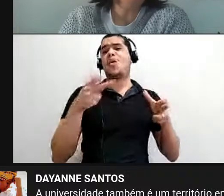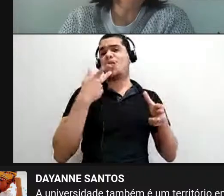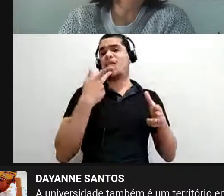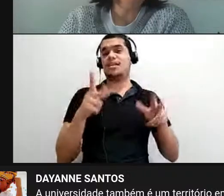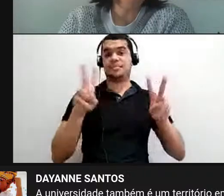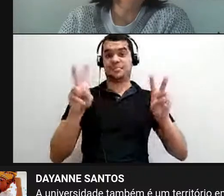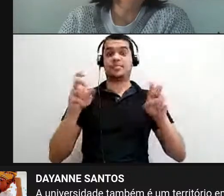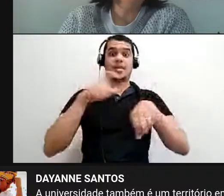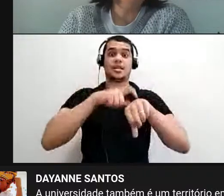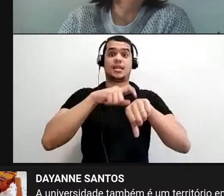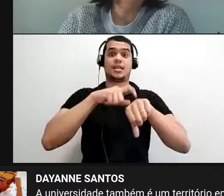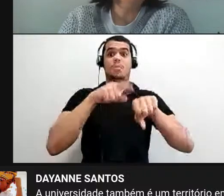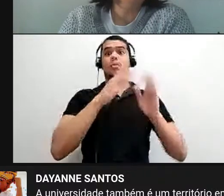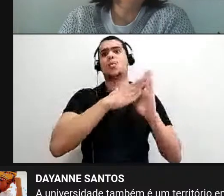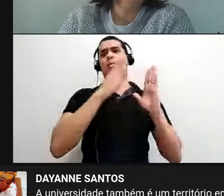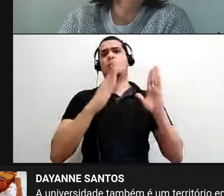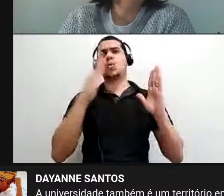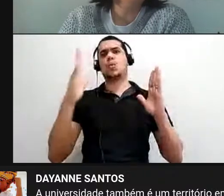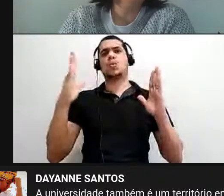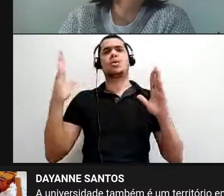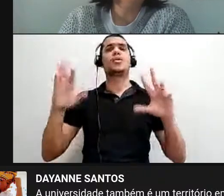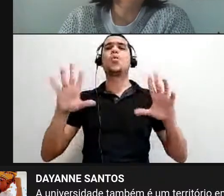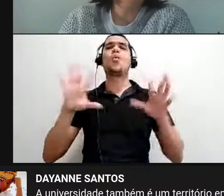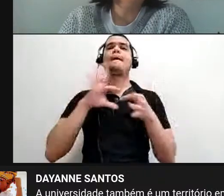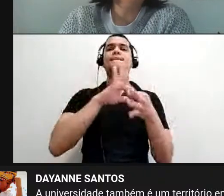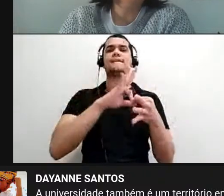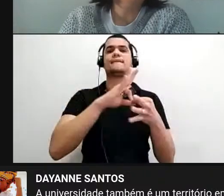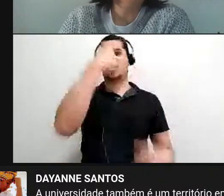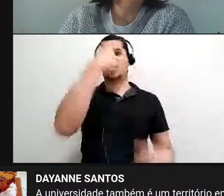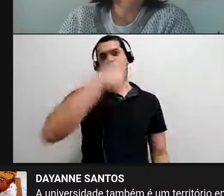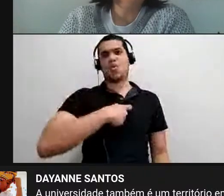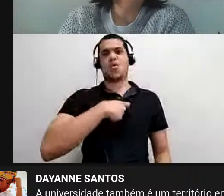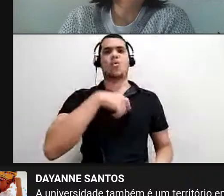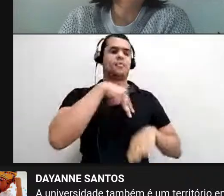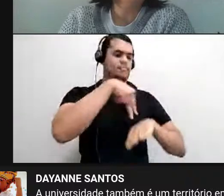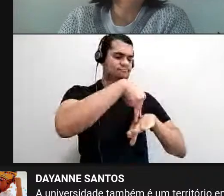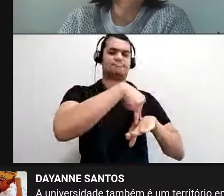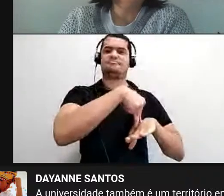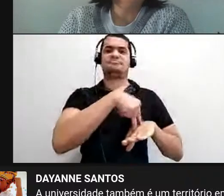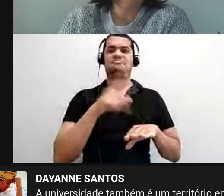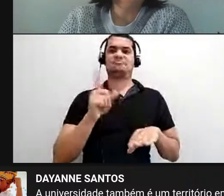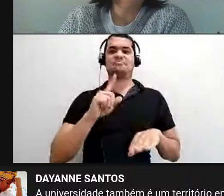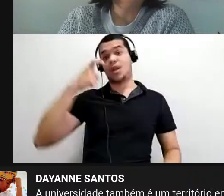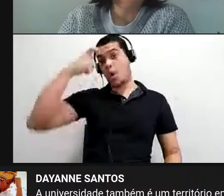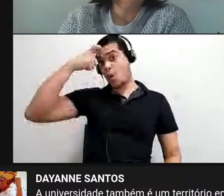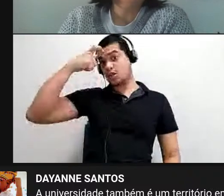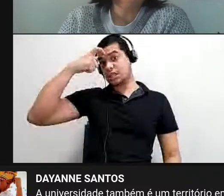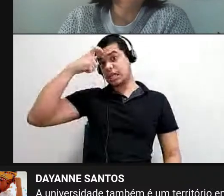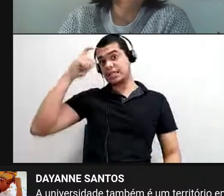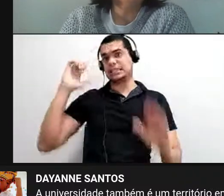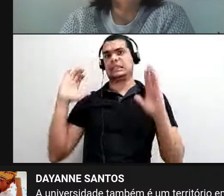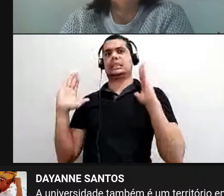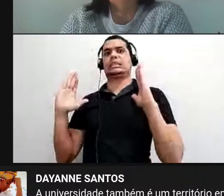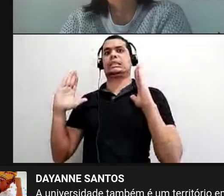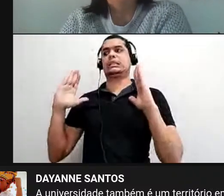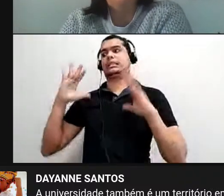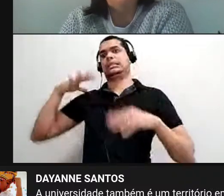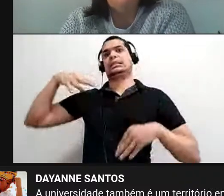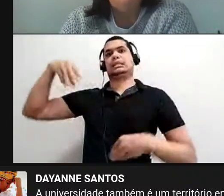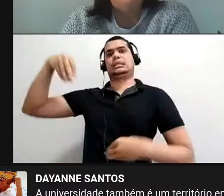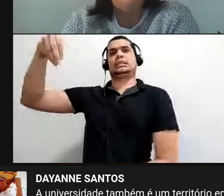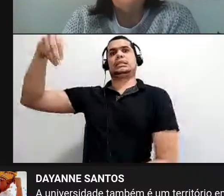temporalidade, ela não é só uma questão que está ligada a um corpo físico ou a uma consciência que está animando esse corpo,